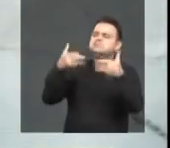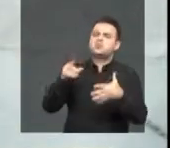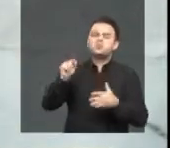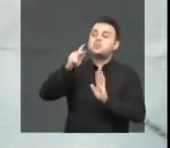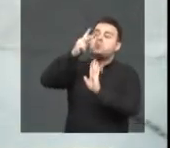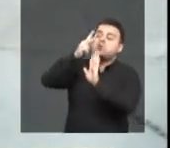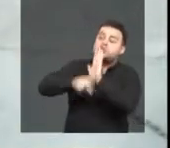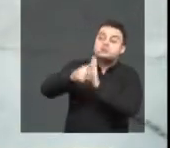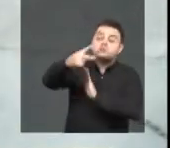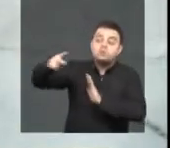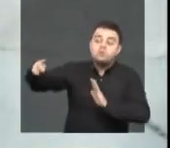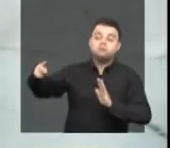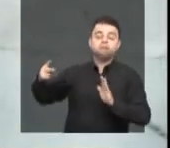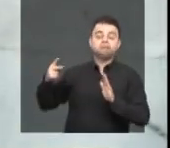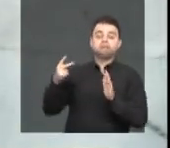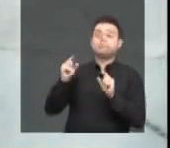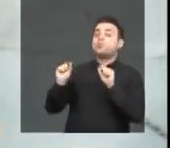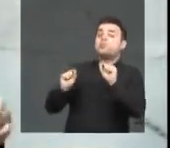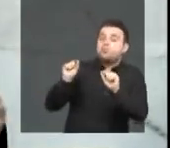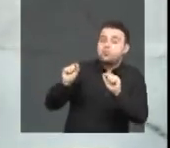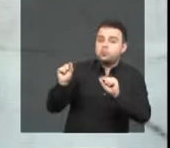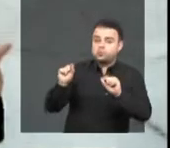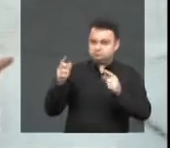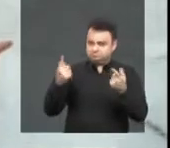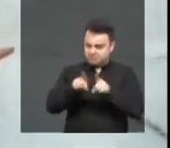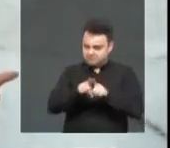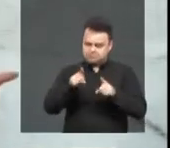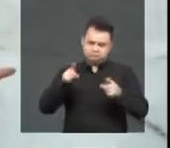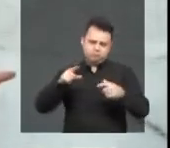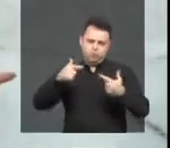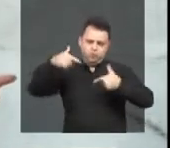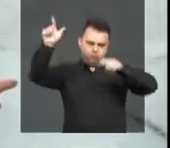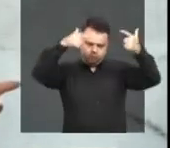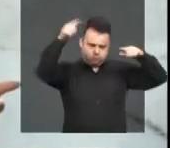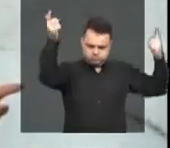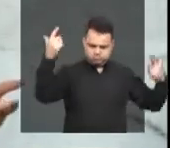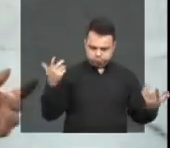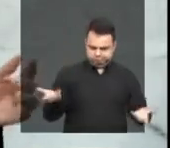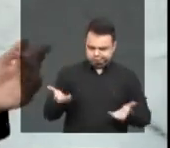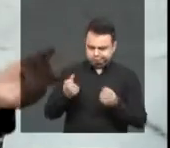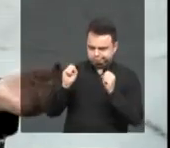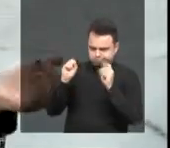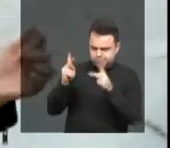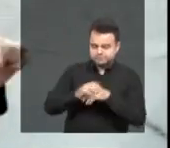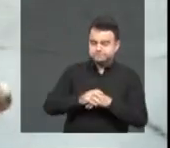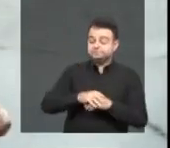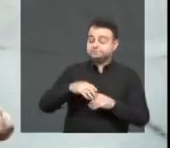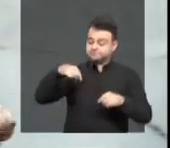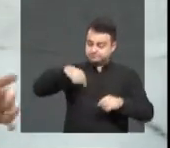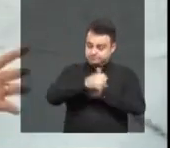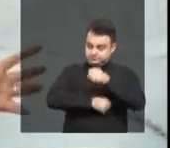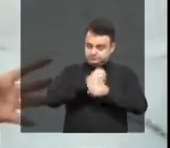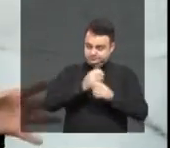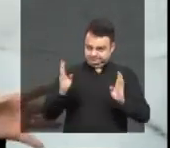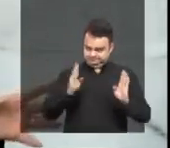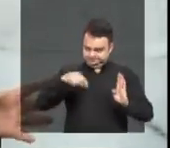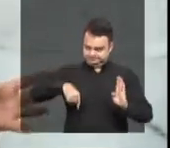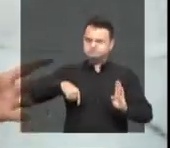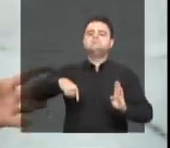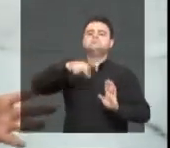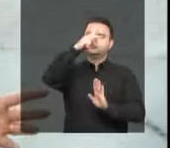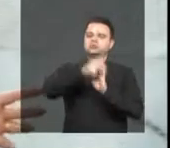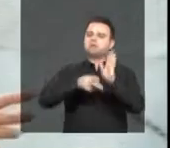dos projetos que estão em trâmite aqui na Câmara e depois a gente fala sobre outras atividades parlamentares. Mas, neste ano, já tem uma